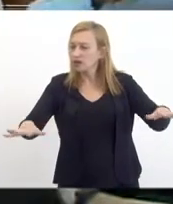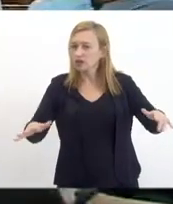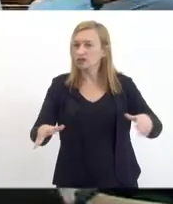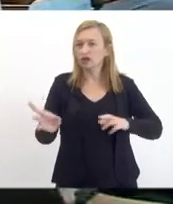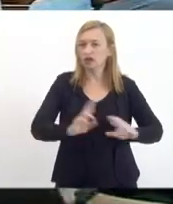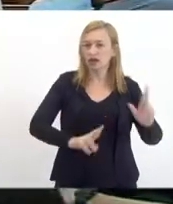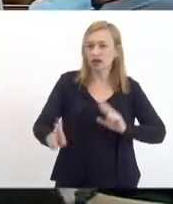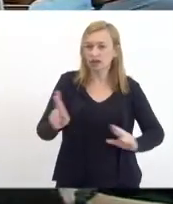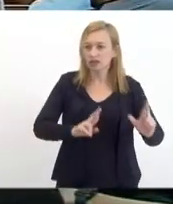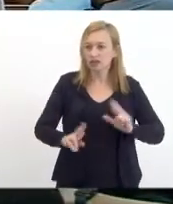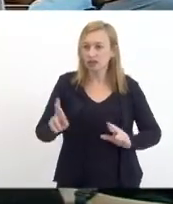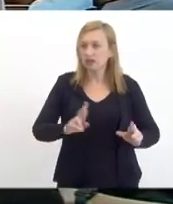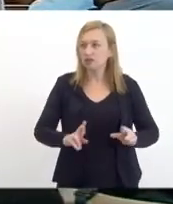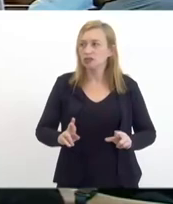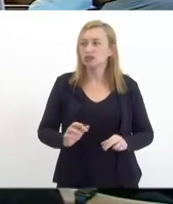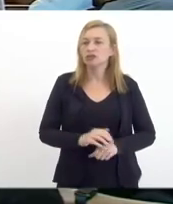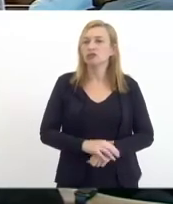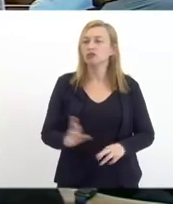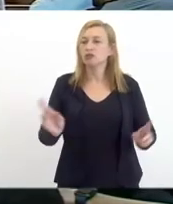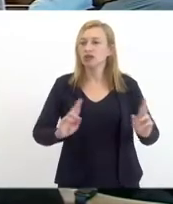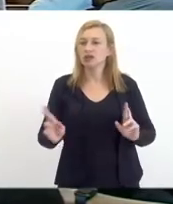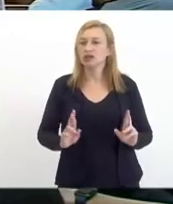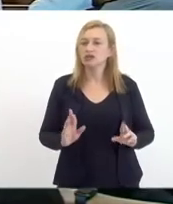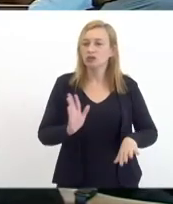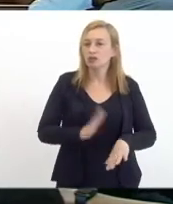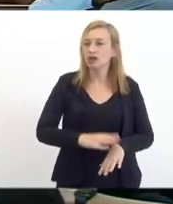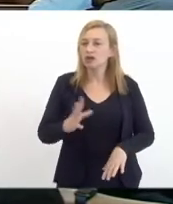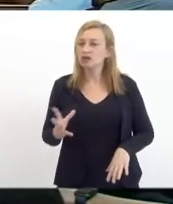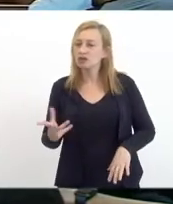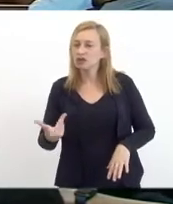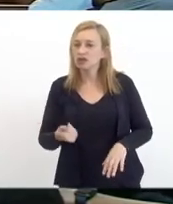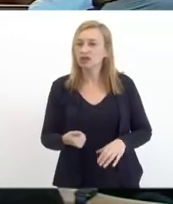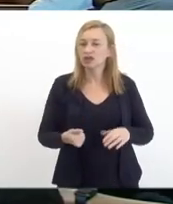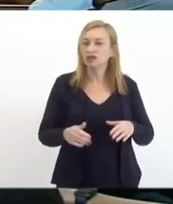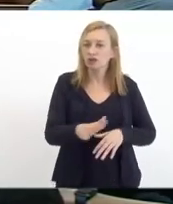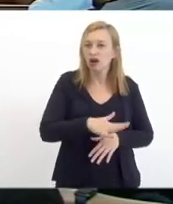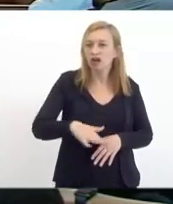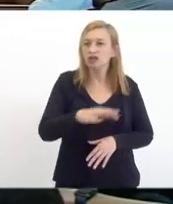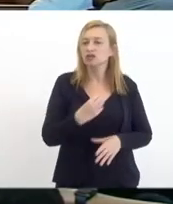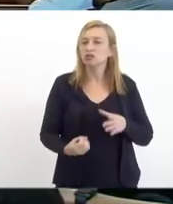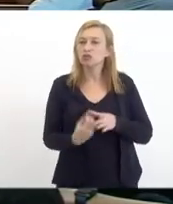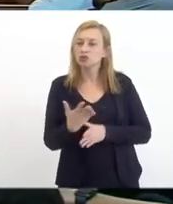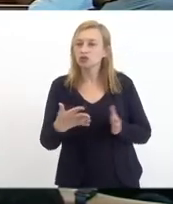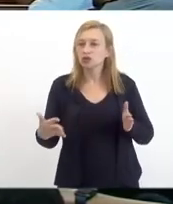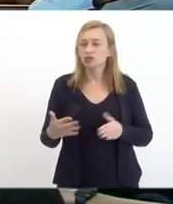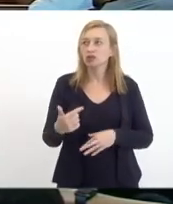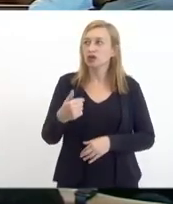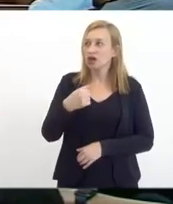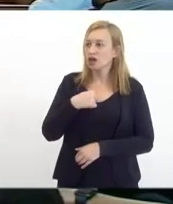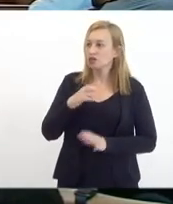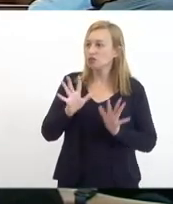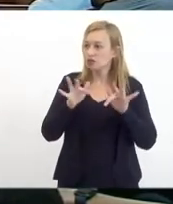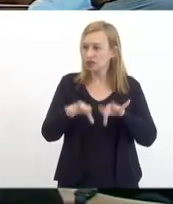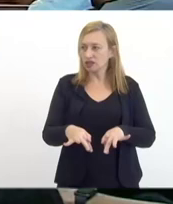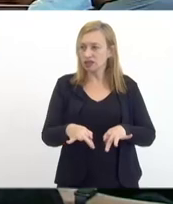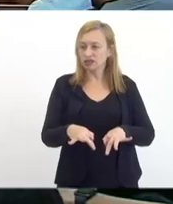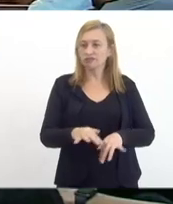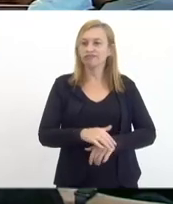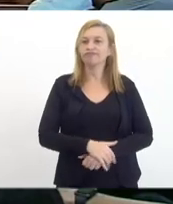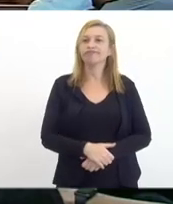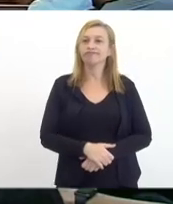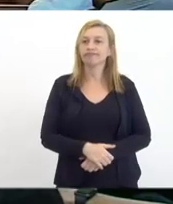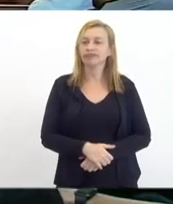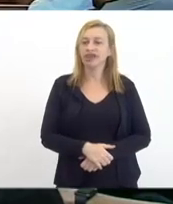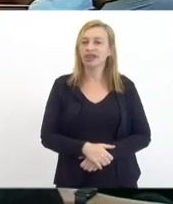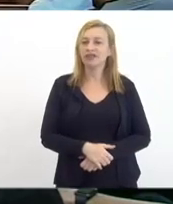relação né de uma relação mais eficiente com o setor produtivo bom eu estou acabando aqui tá